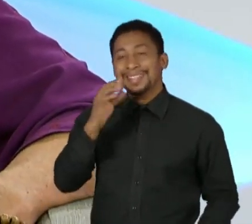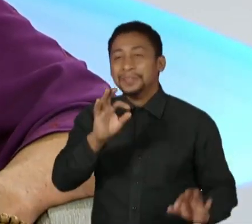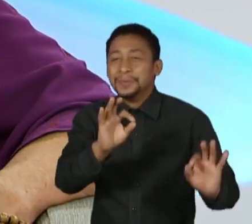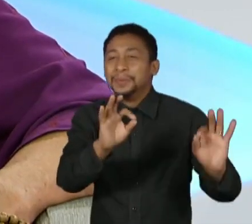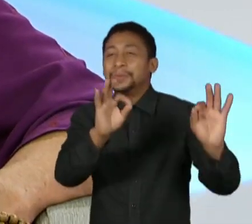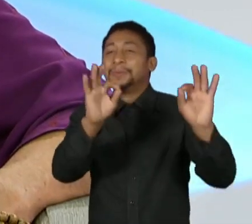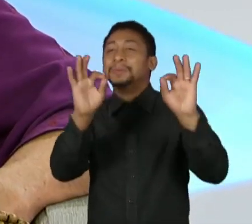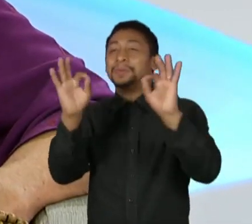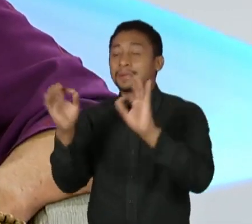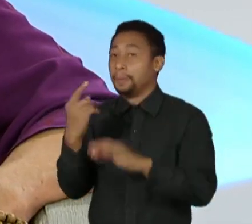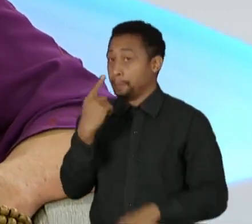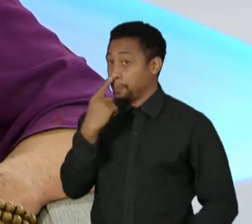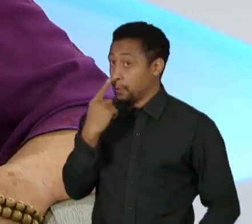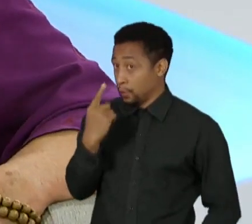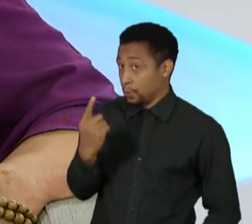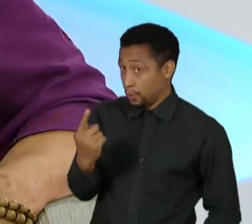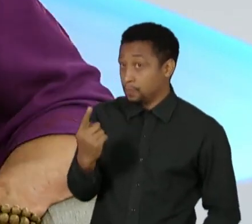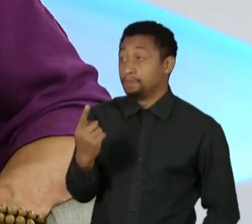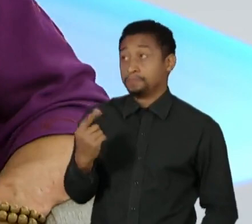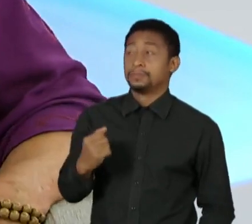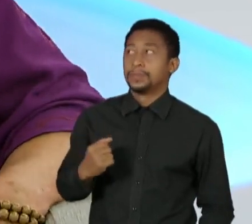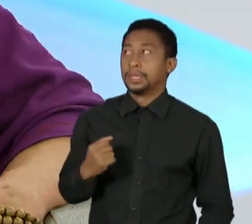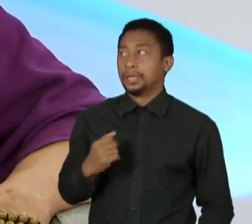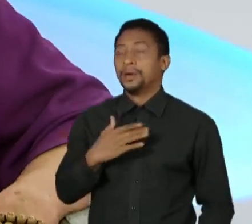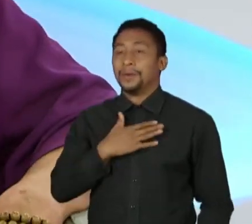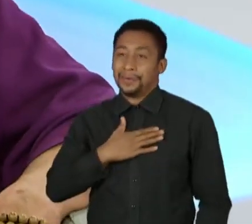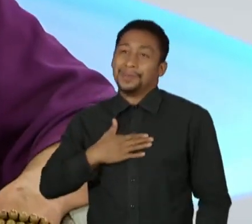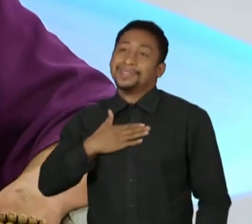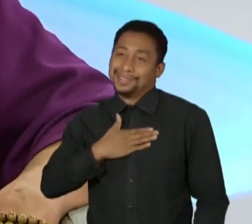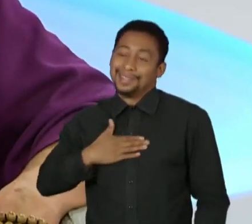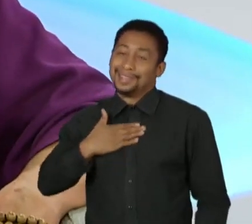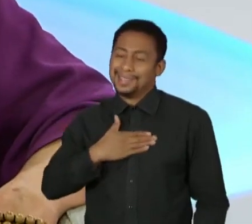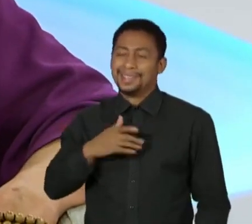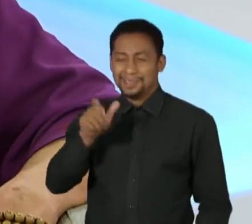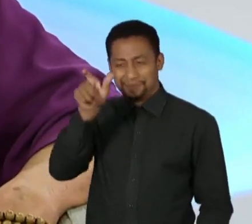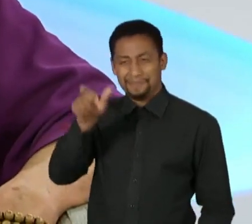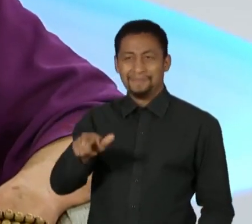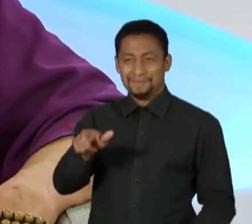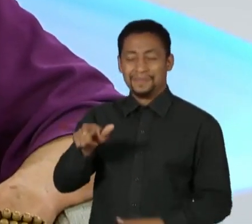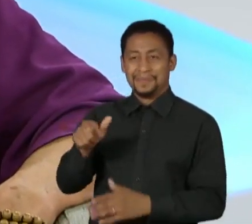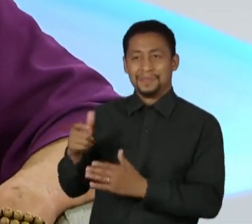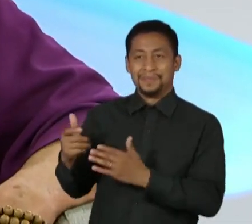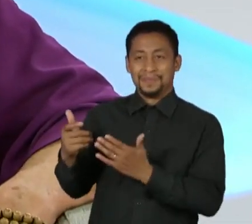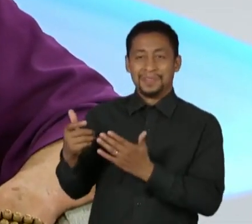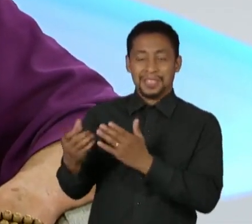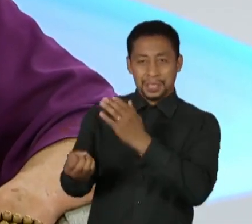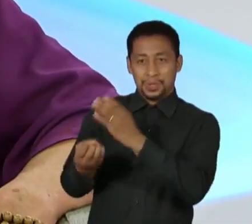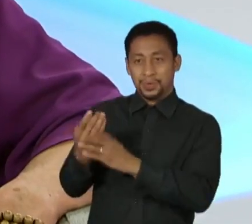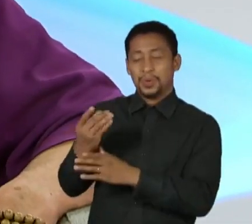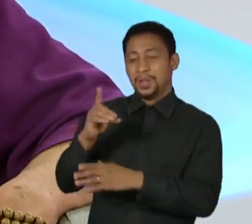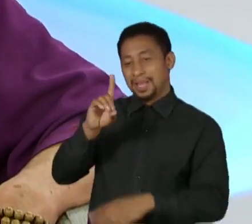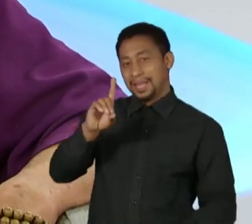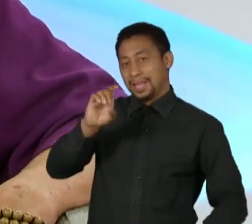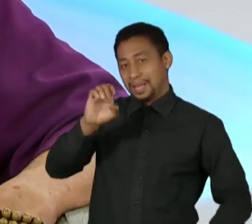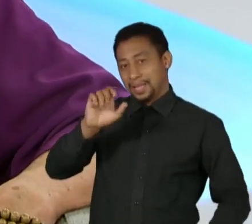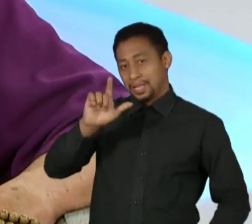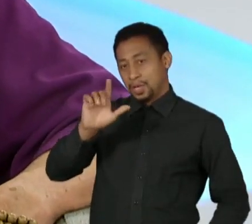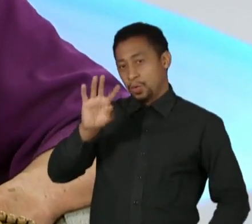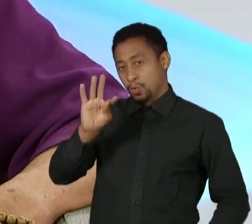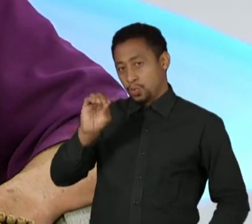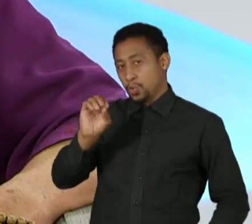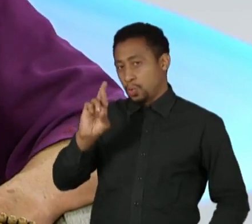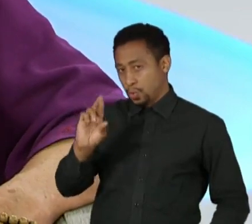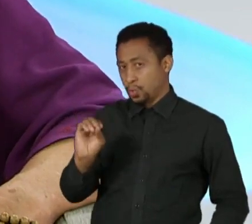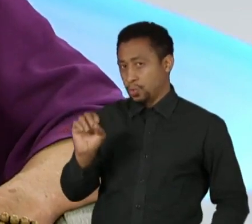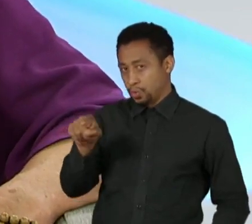Toro. Gostei muito, eu gosto do Del Toro, tinha visto o Labirinto do Fauna, tinha visto, não vou lembrar agora.